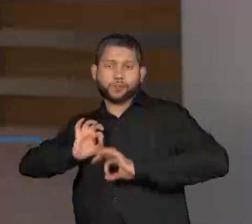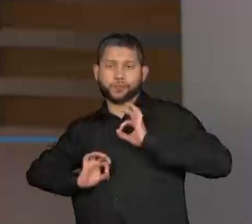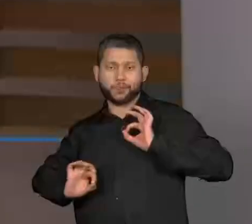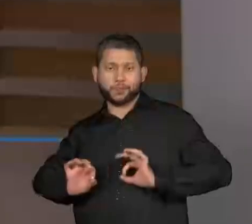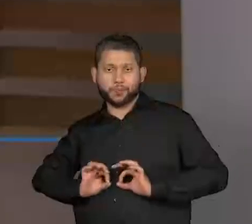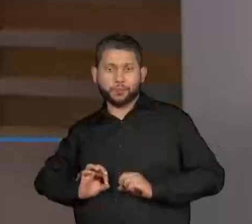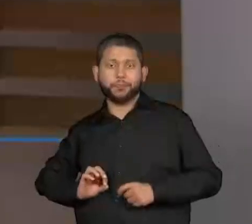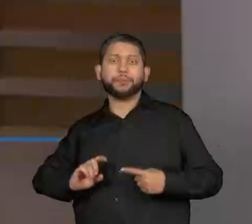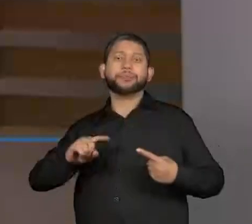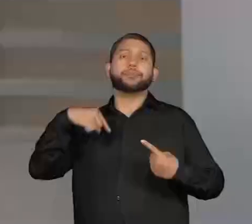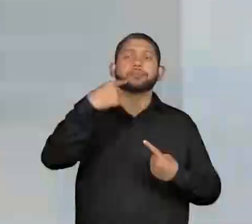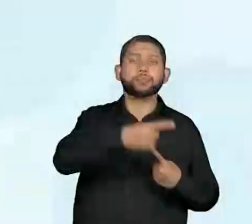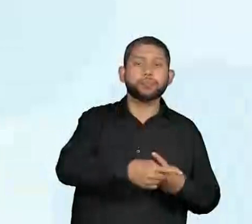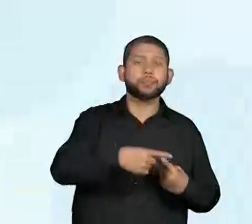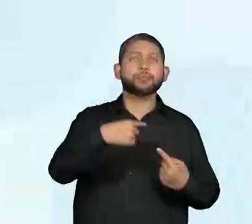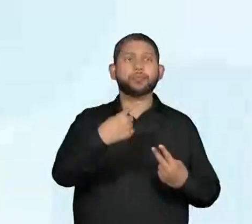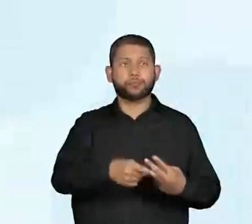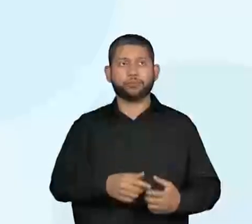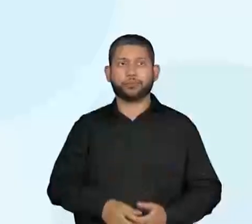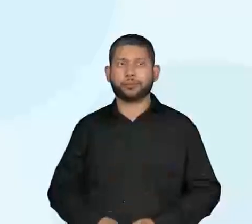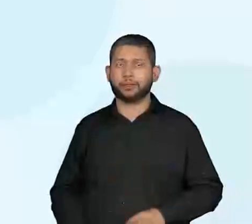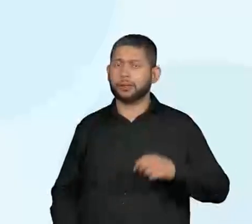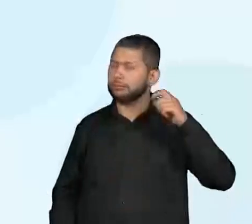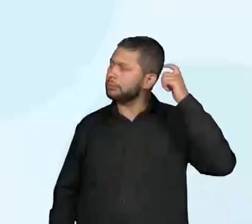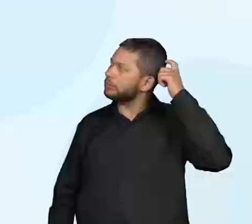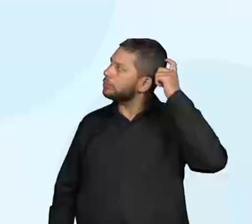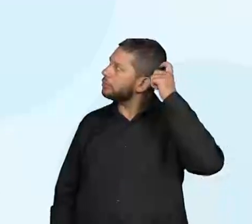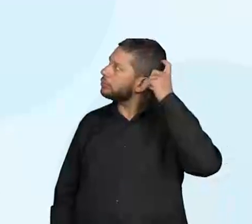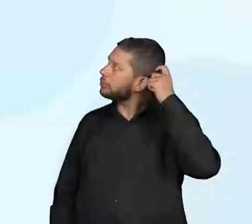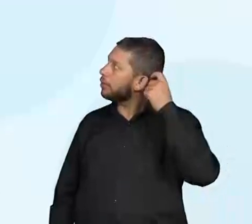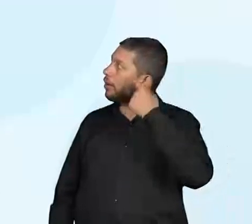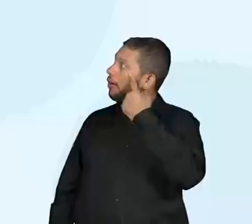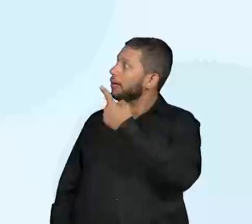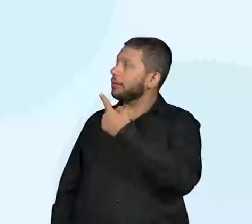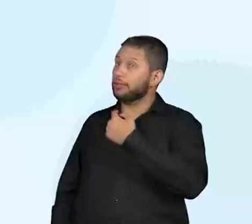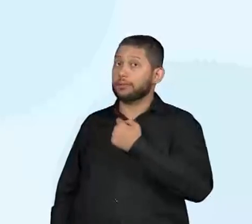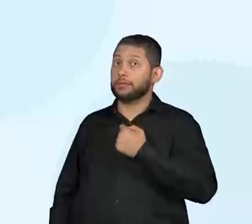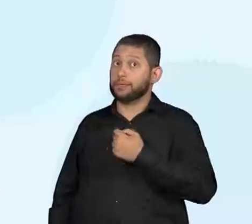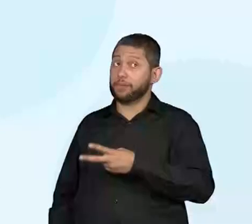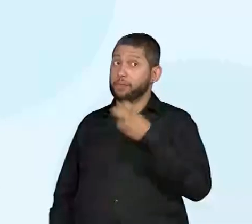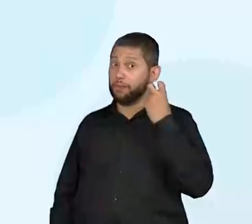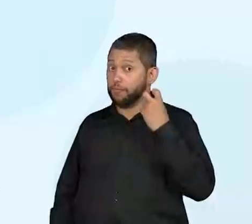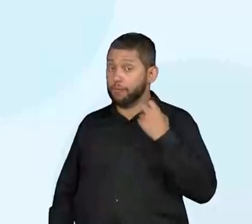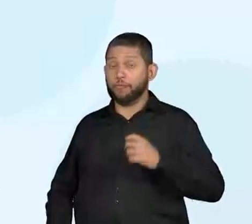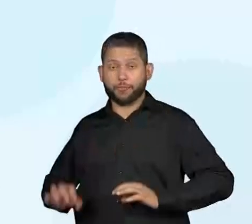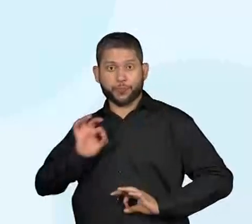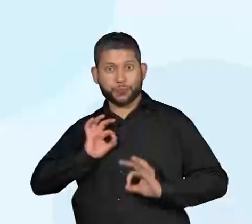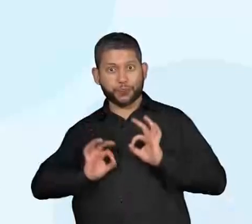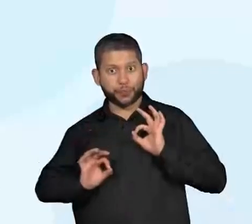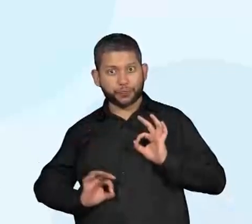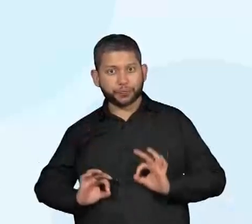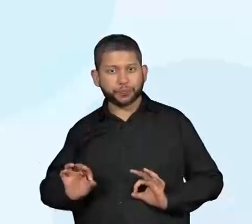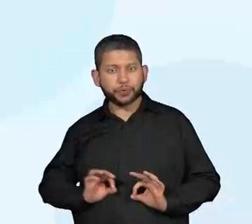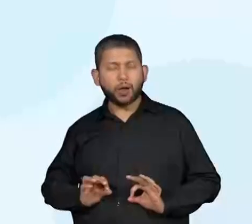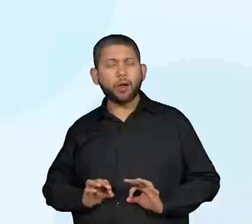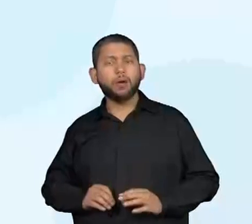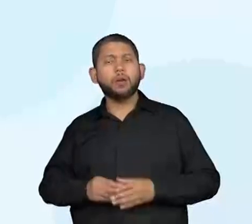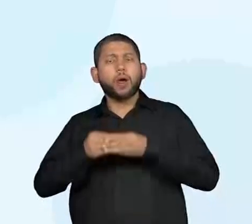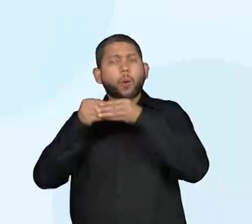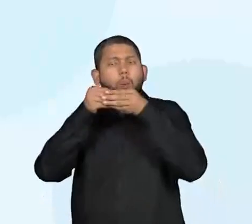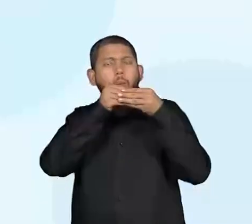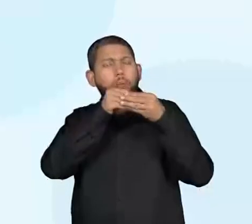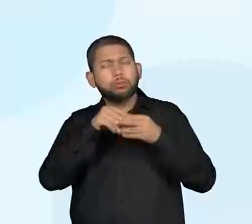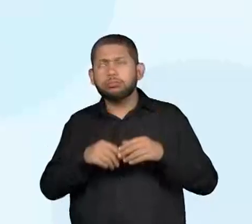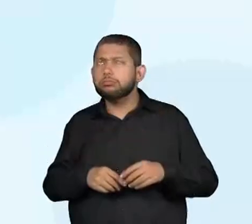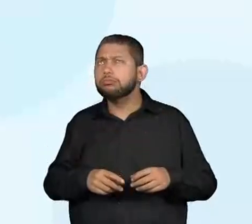Tá bom? Então, vamos voltar para o texto. Já percebi aqui que a onça ouve a música da gatinha